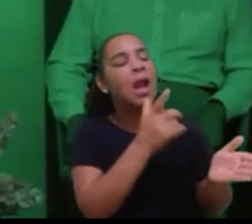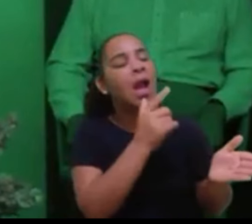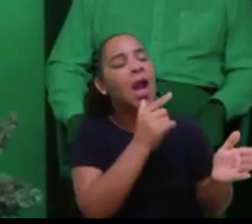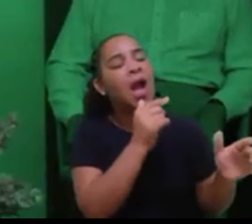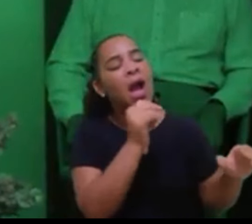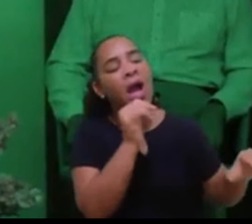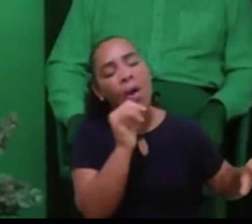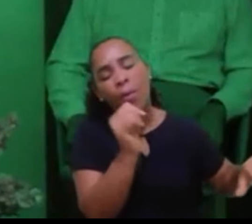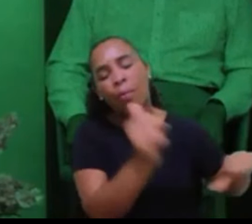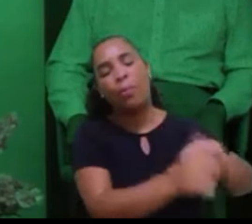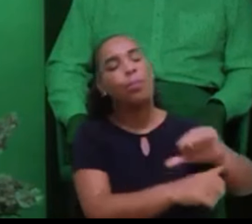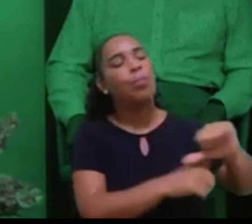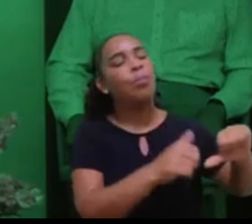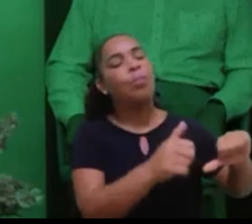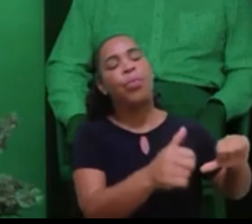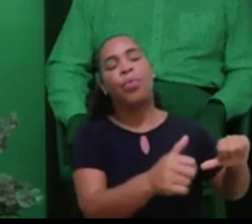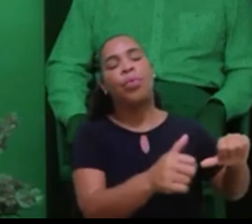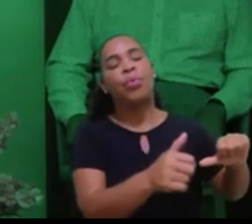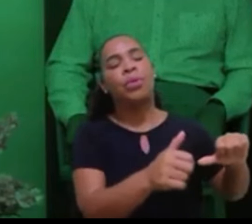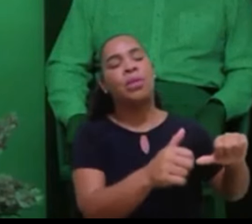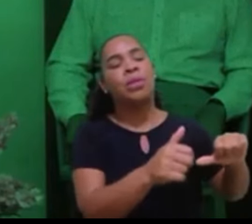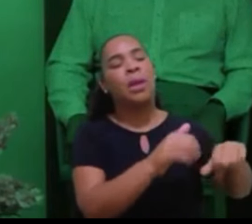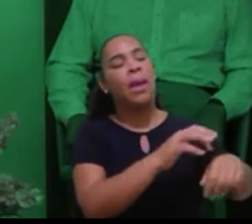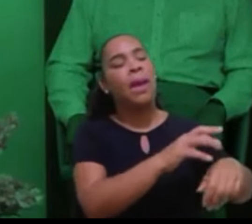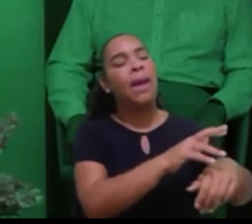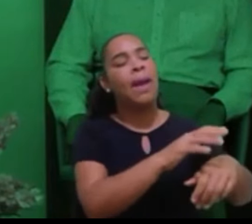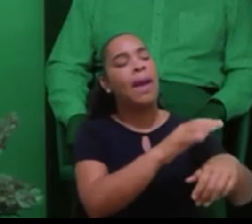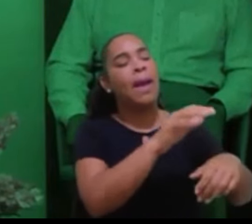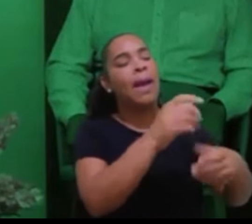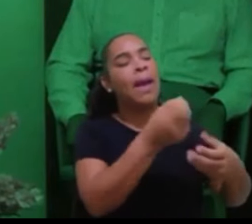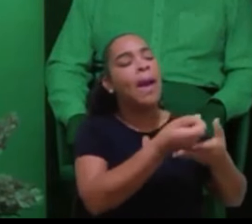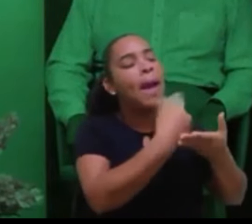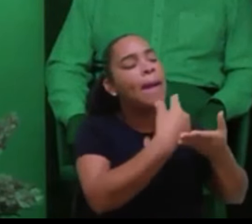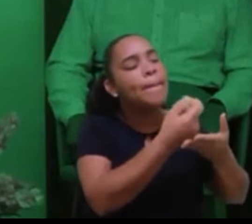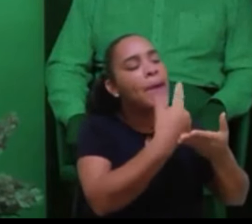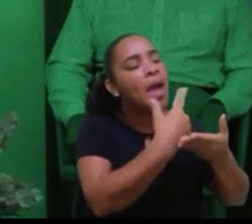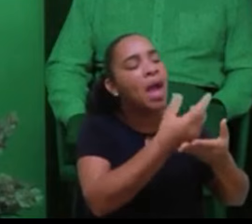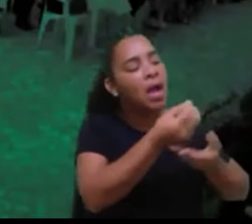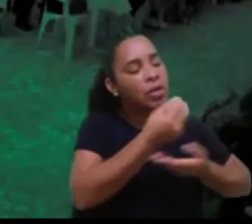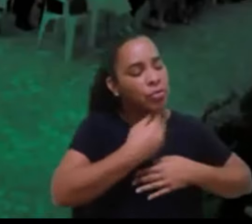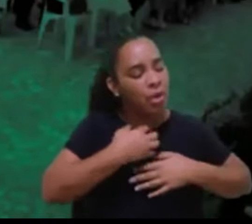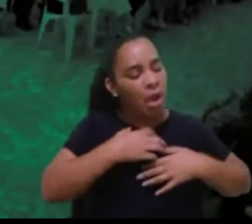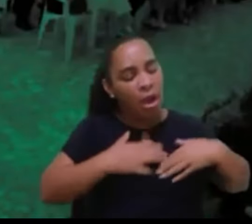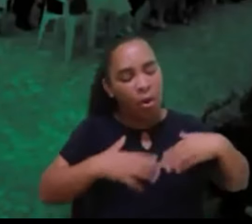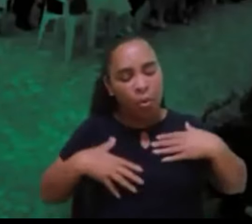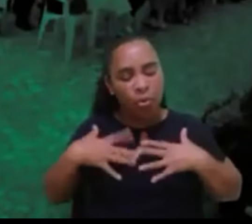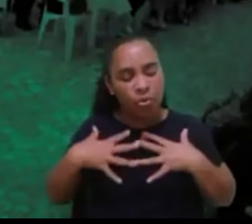em medicamento para nossas angústias e dores,